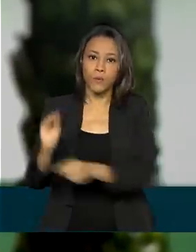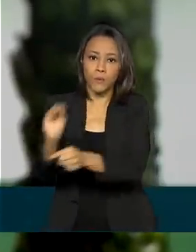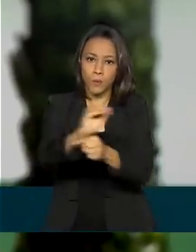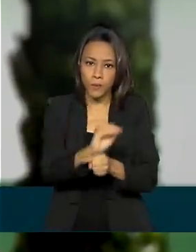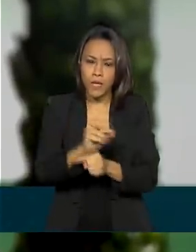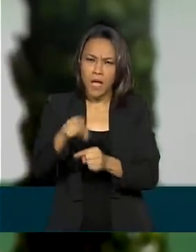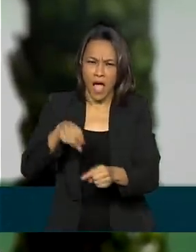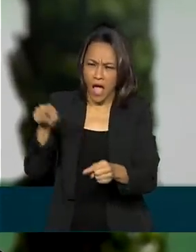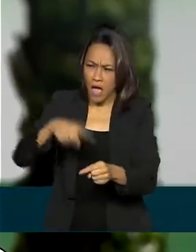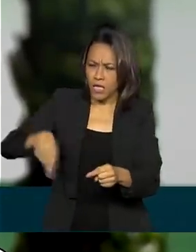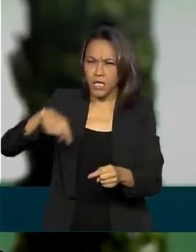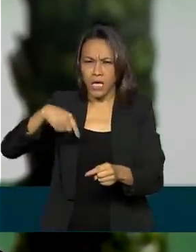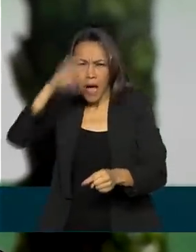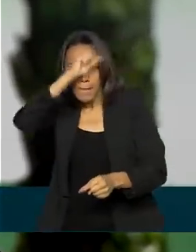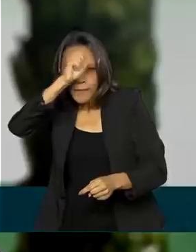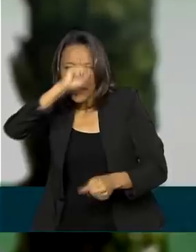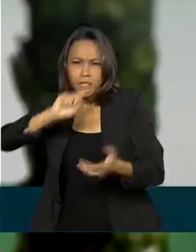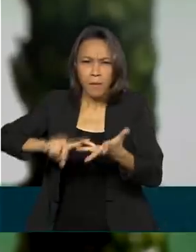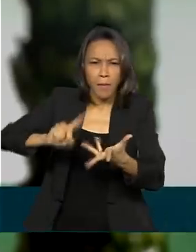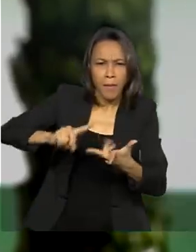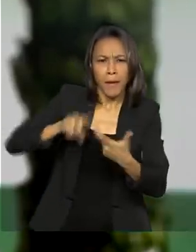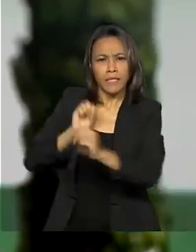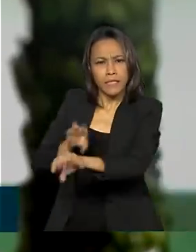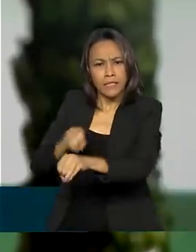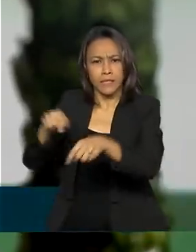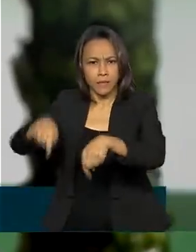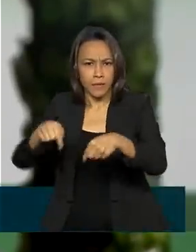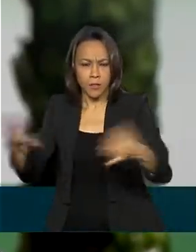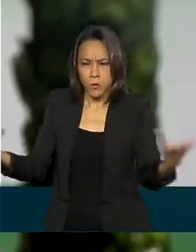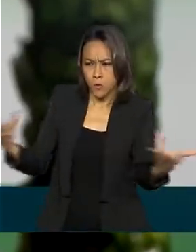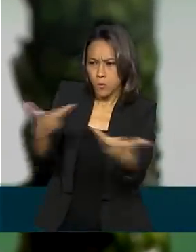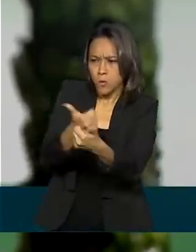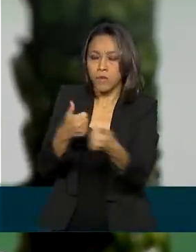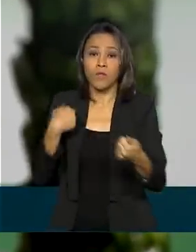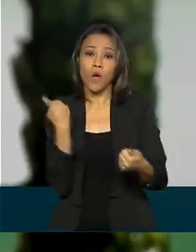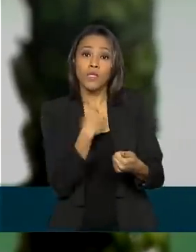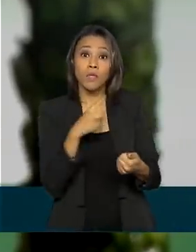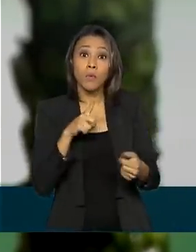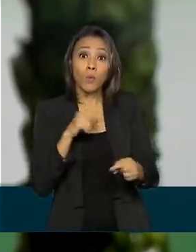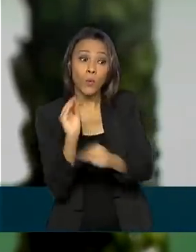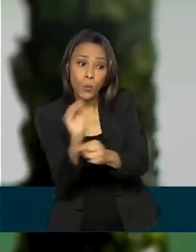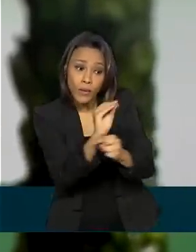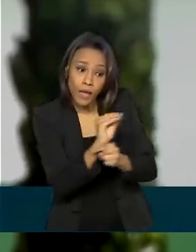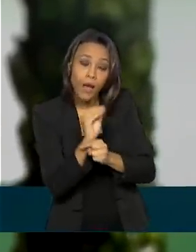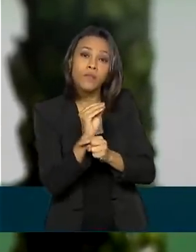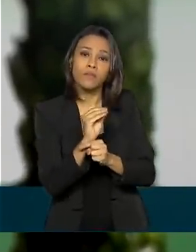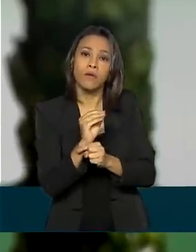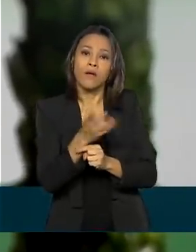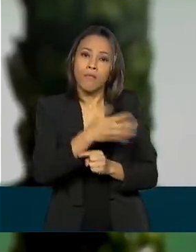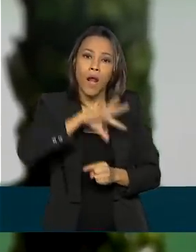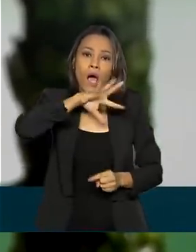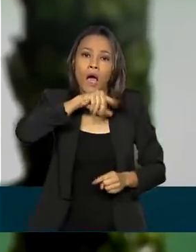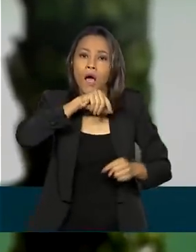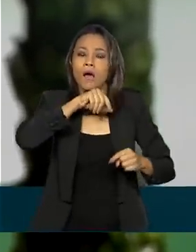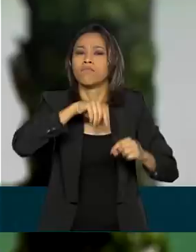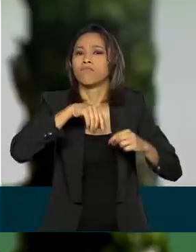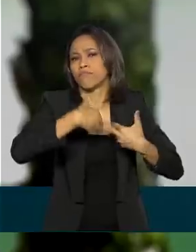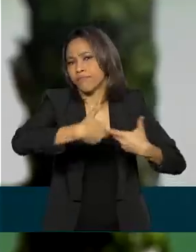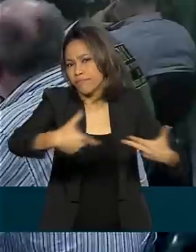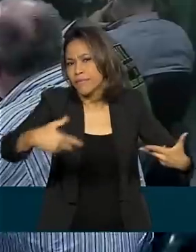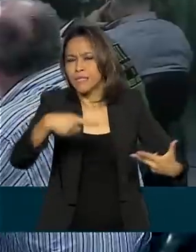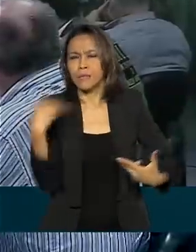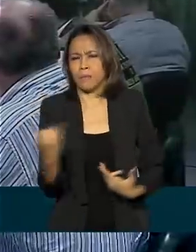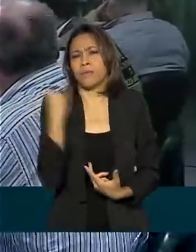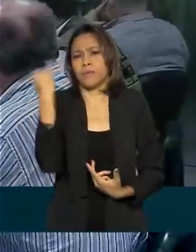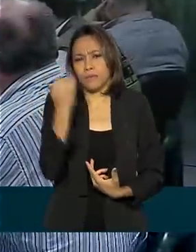onde são formados os melhores igrejas de selva do mundo, a gente ainda tem essa expertise de cuidado na manutenção da nossa fauna amazônica. Isso é sensacional para os